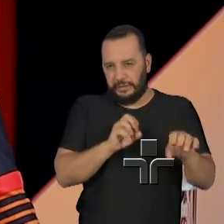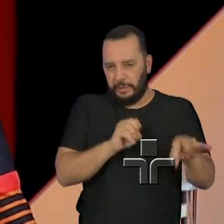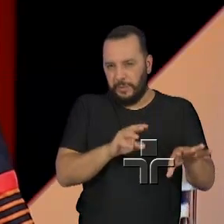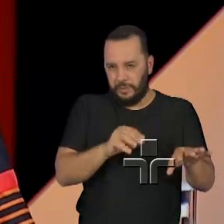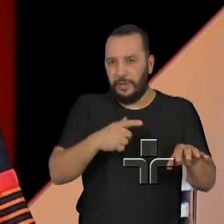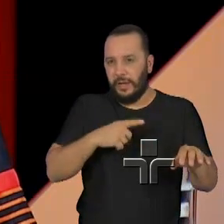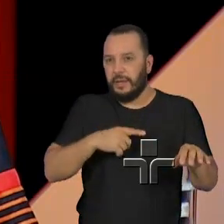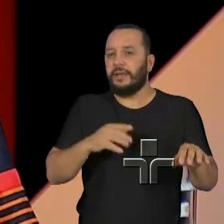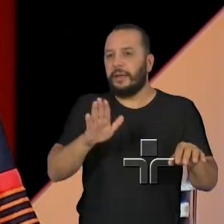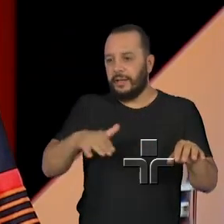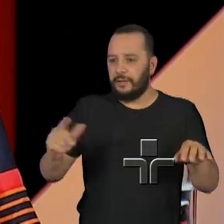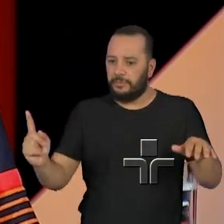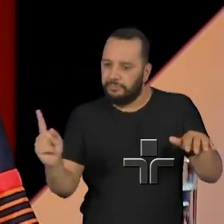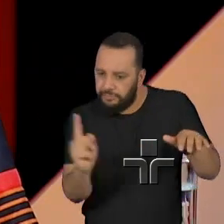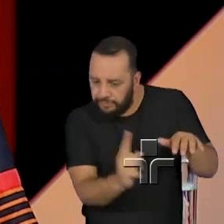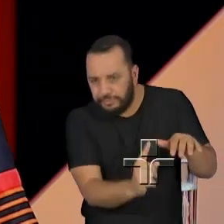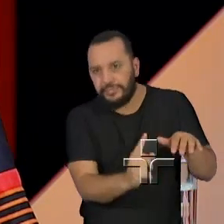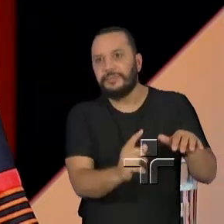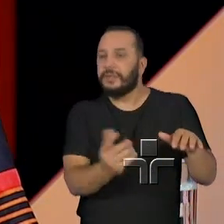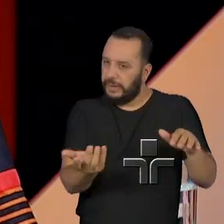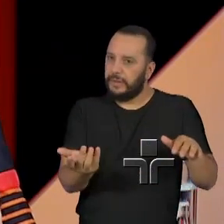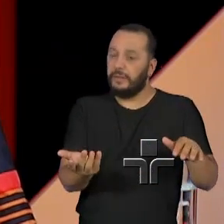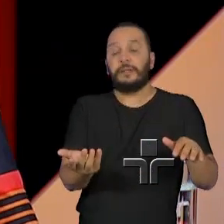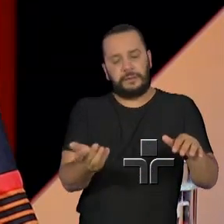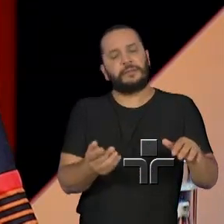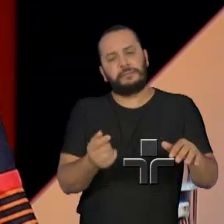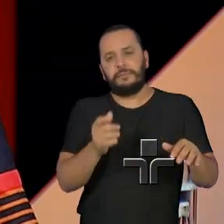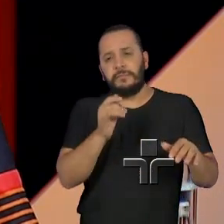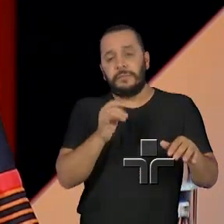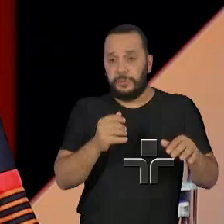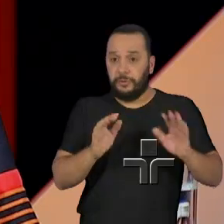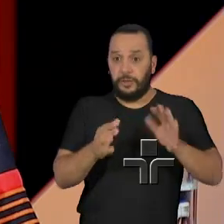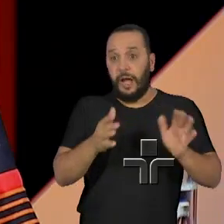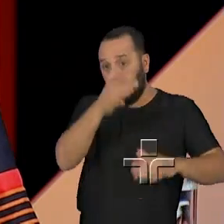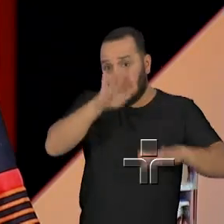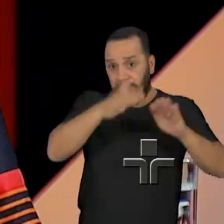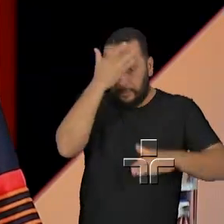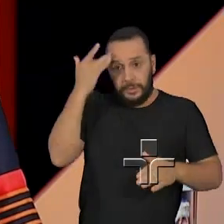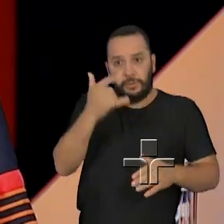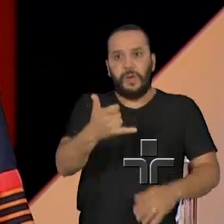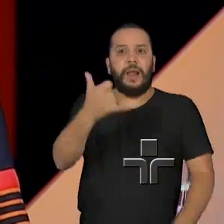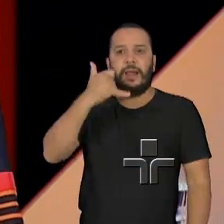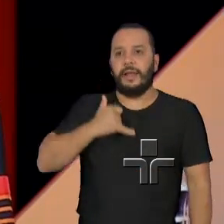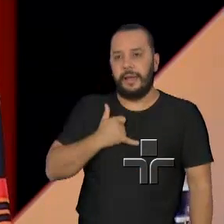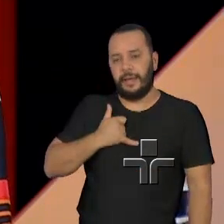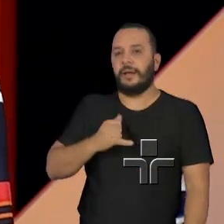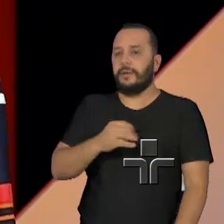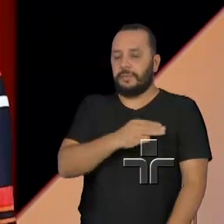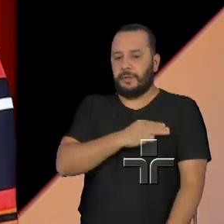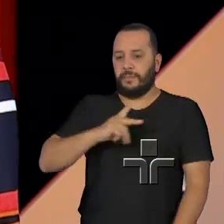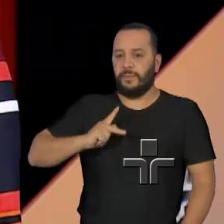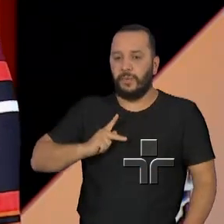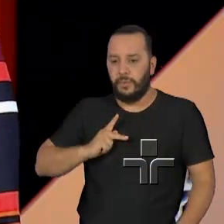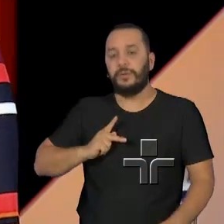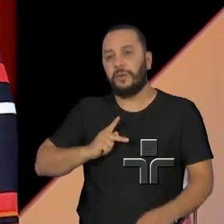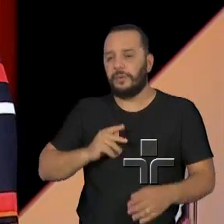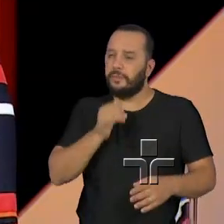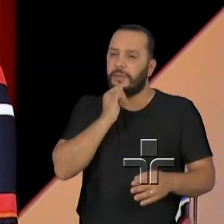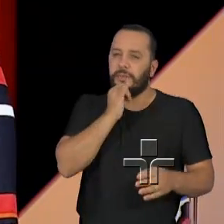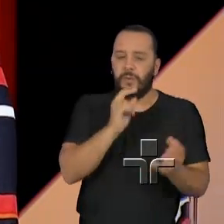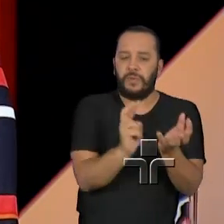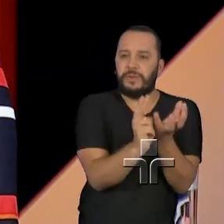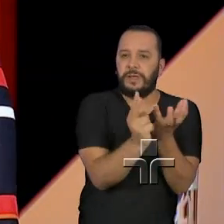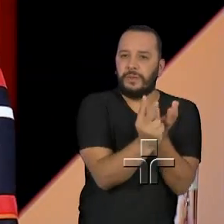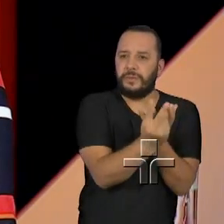uma capacitação, esclarecimento. Então, esse contato com o Ministério Público, às vezes via conselho tutelar ou não, ele